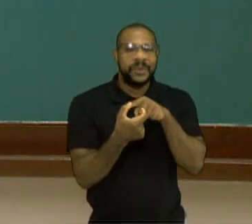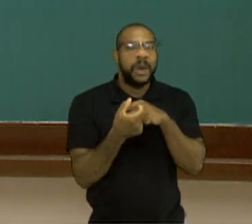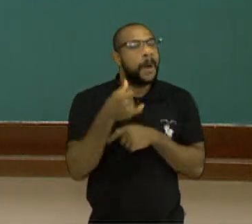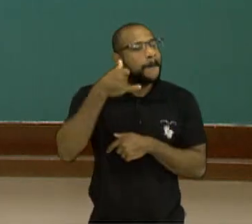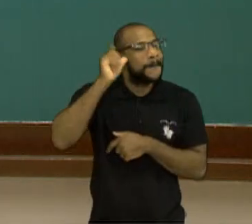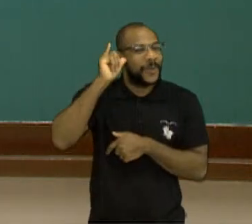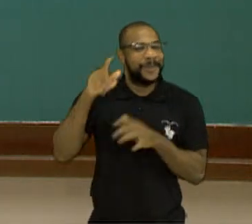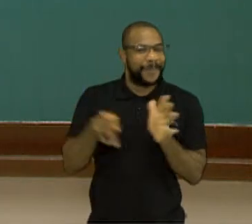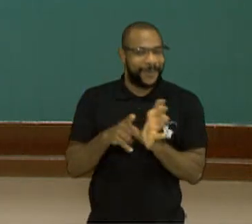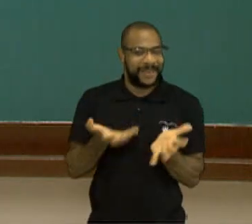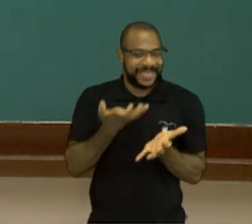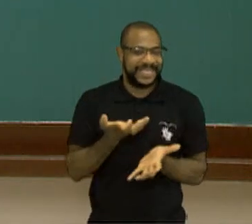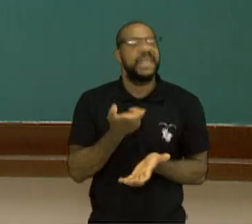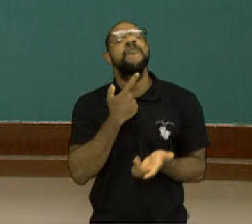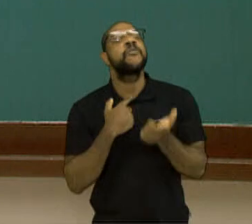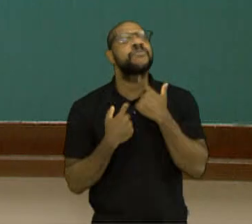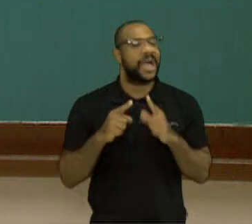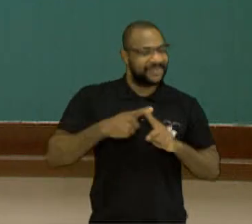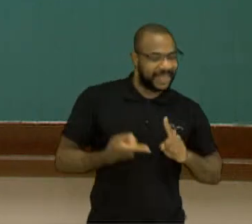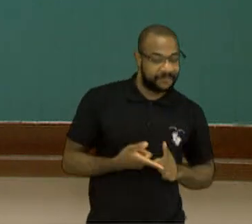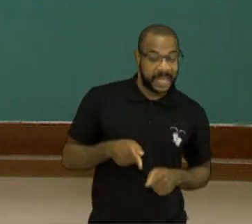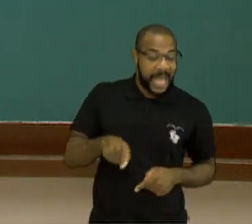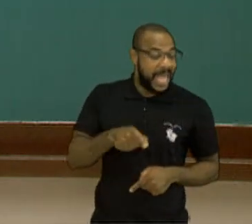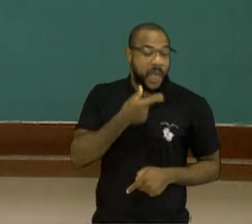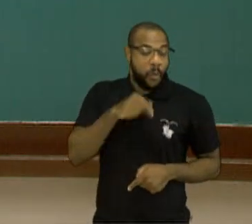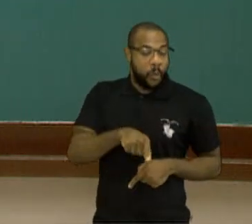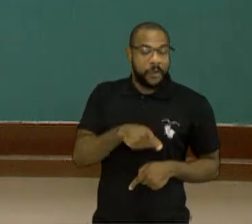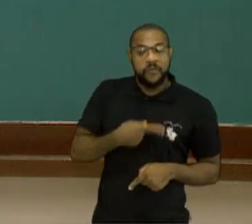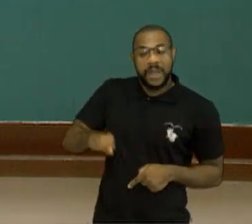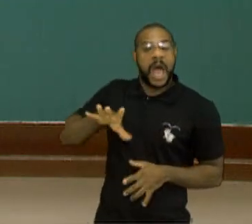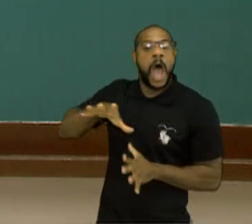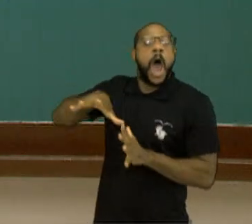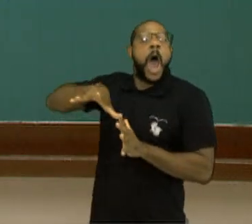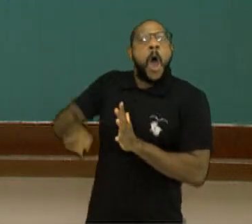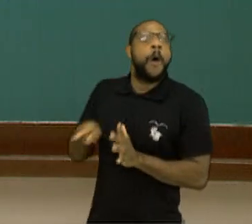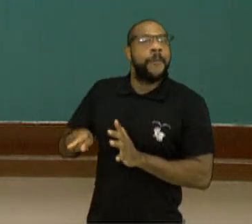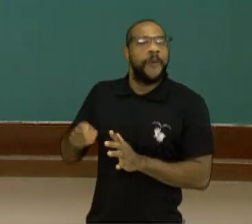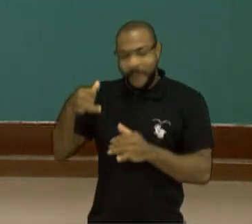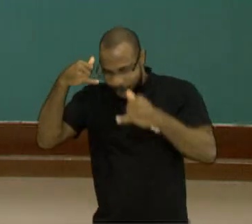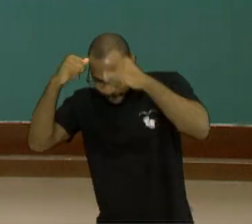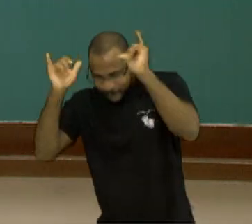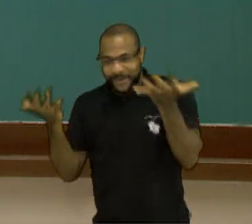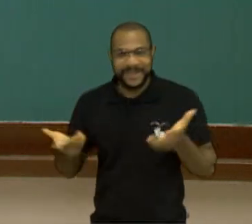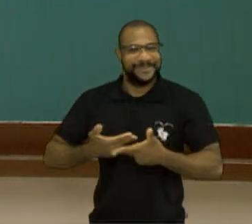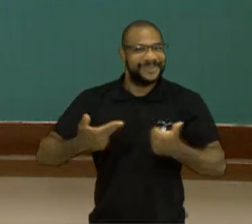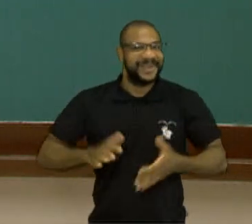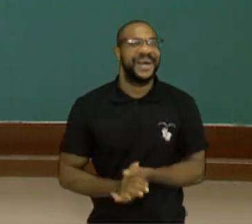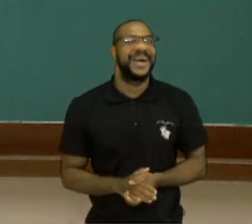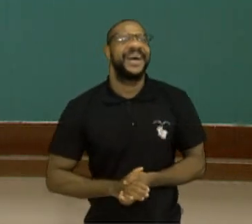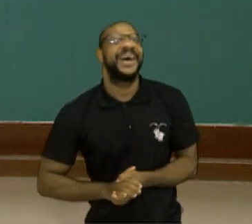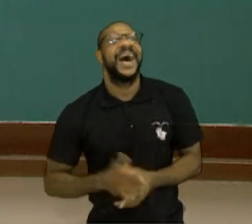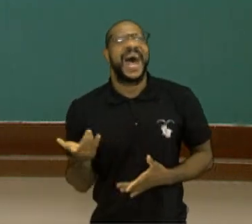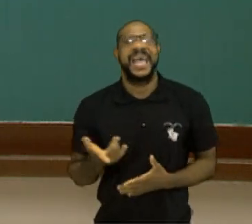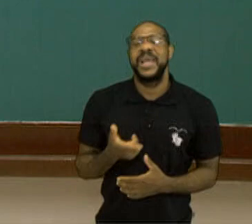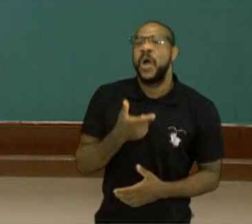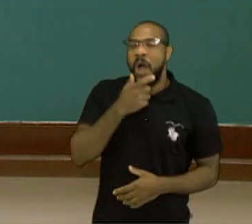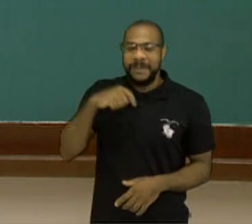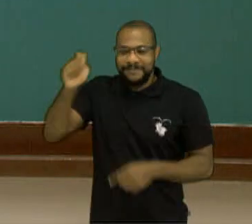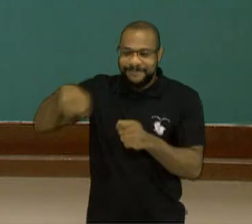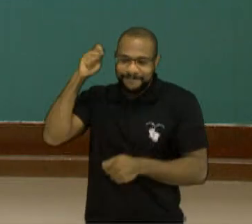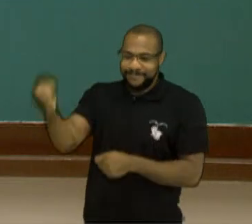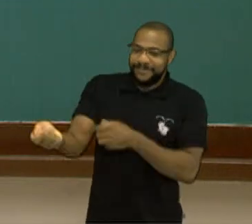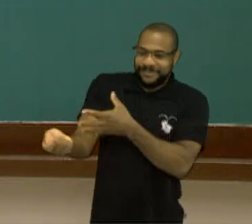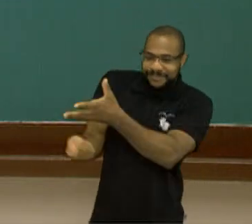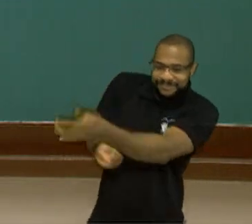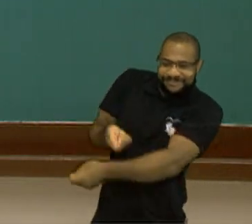O boi ressuscita no terceiro dia. E aí tem todo um cortejo. O boi sai brincando com todo mundo. É uma festa muito bonita, uma festa